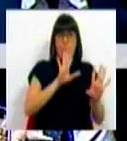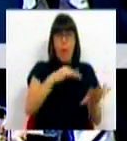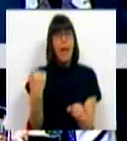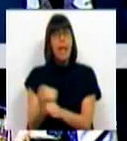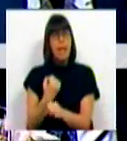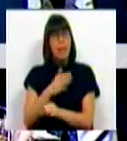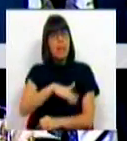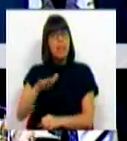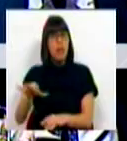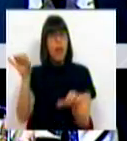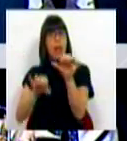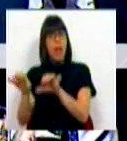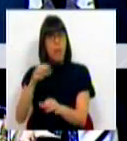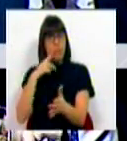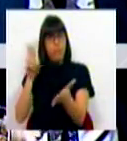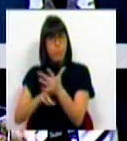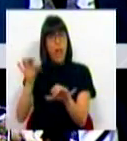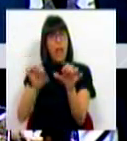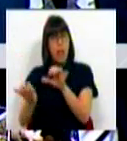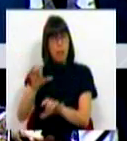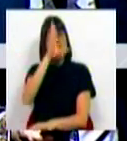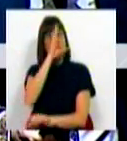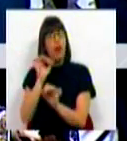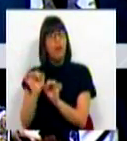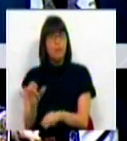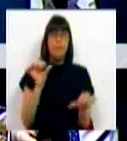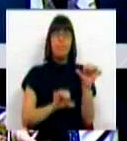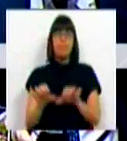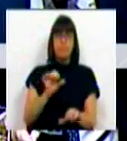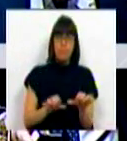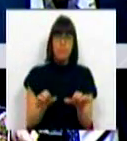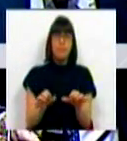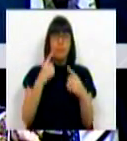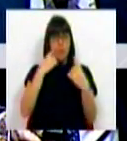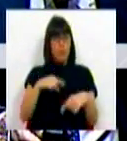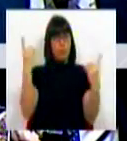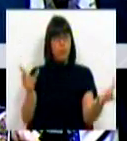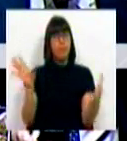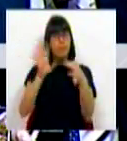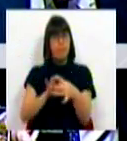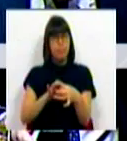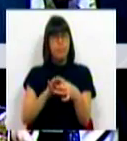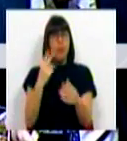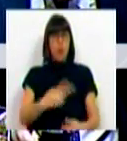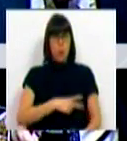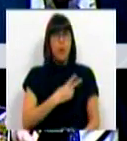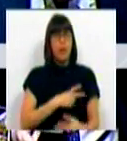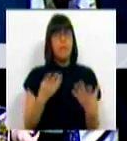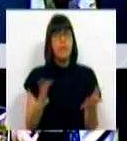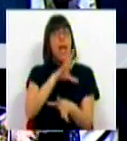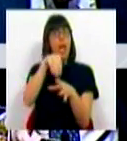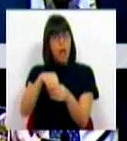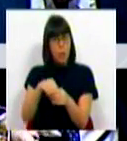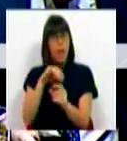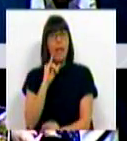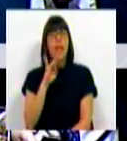emprego científico nos laboratórios, nos laboratórios de Estado e nos laboratórios públicos associados às universidades, incluindo,